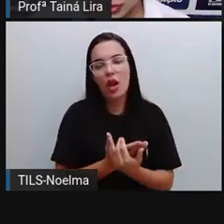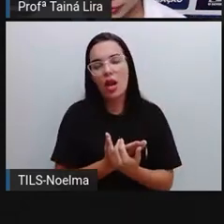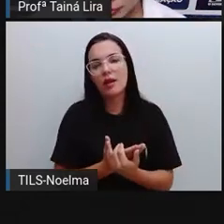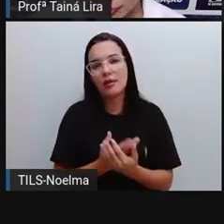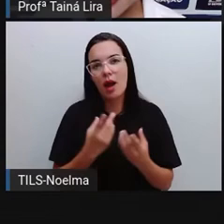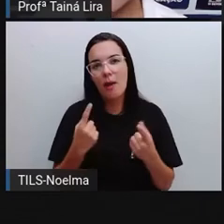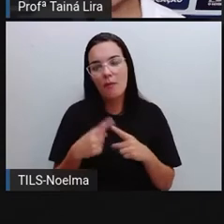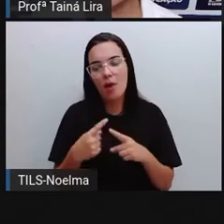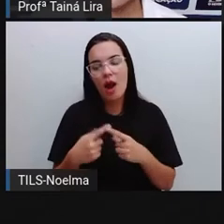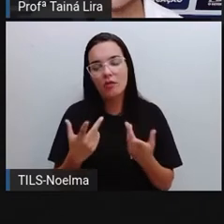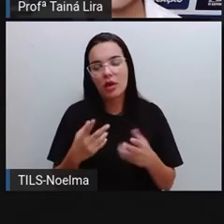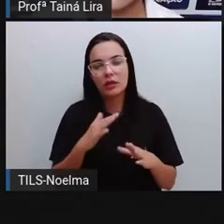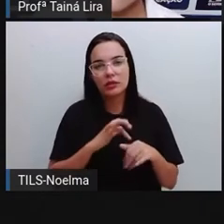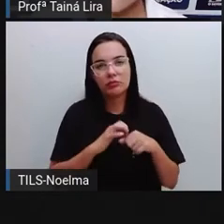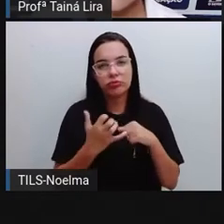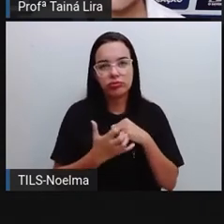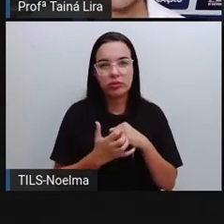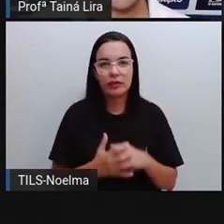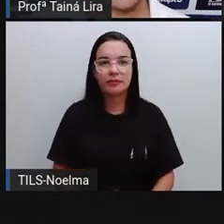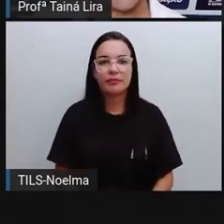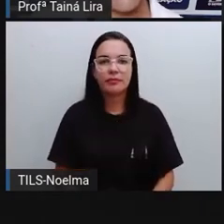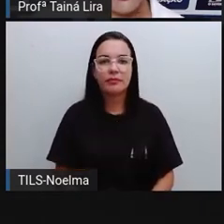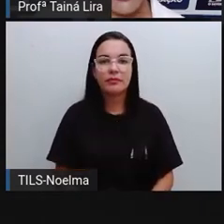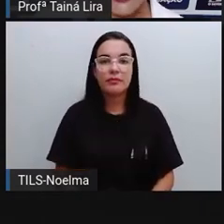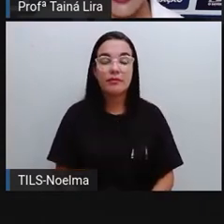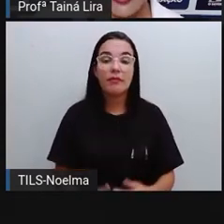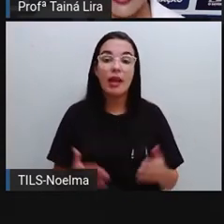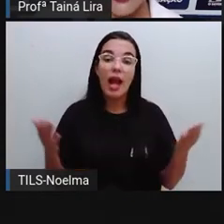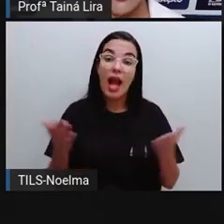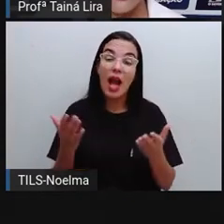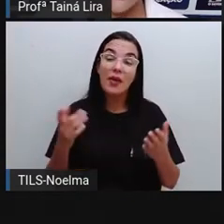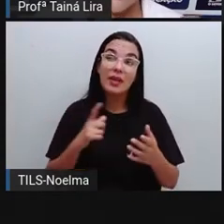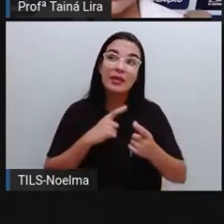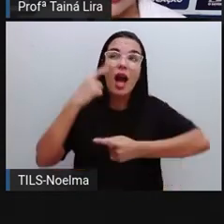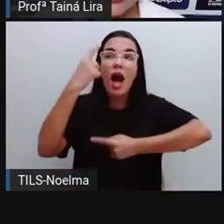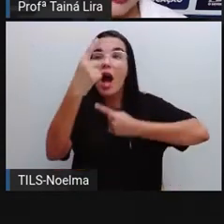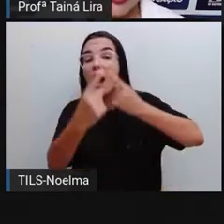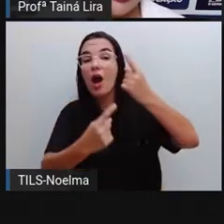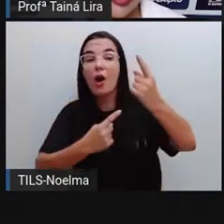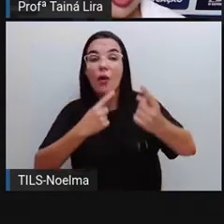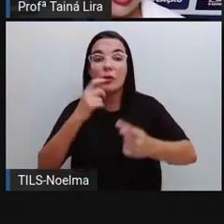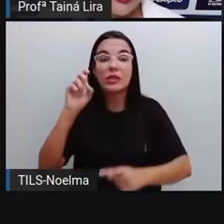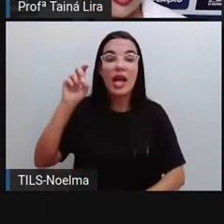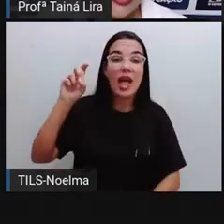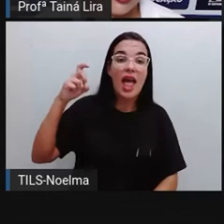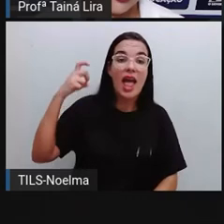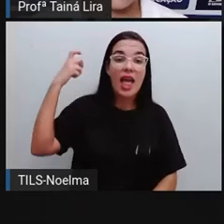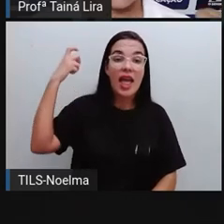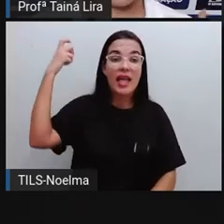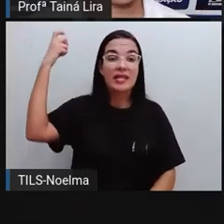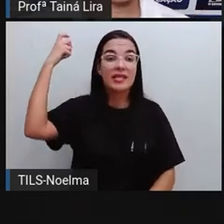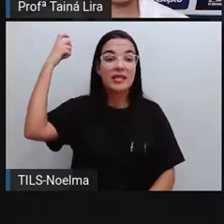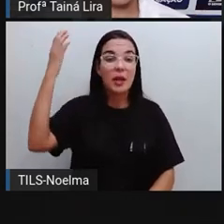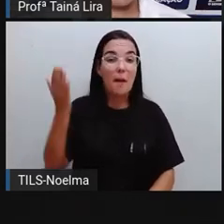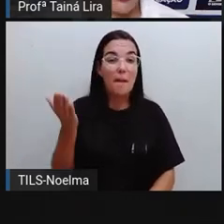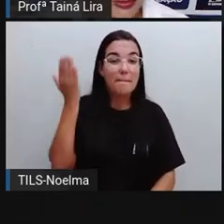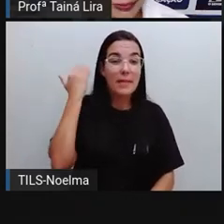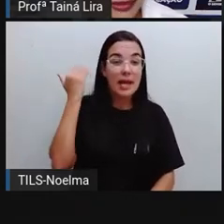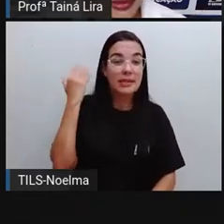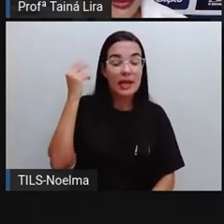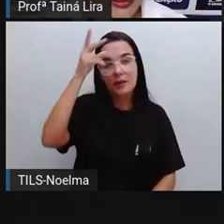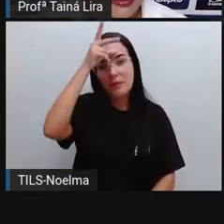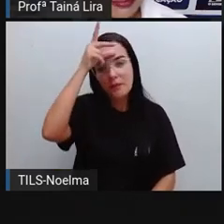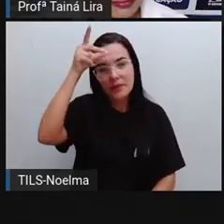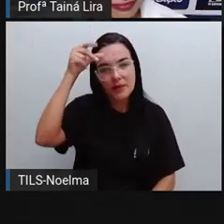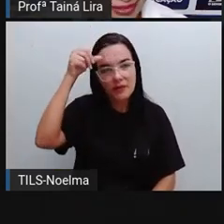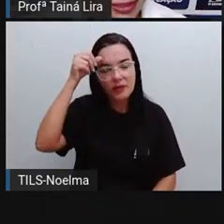casos, tá bom? E a PRO trouxe agora pra vocês alguns ex-prefeitos, tá? A gente já falou do prefeito